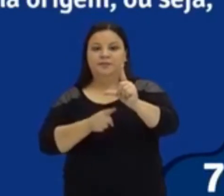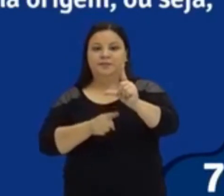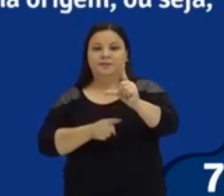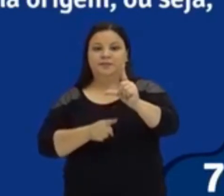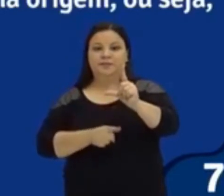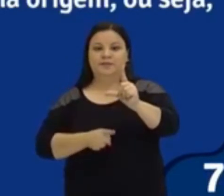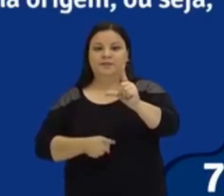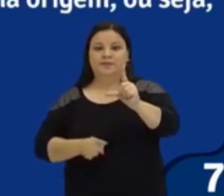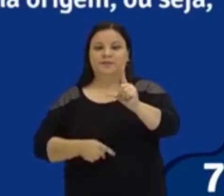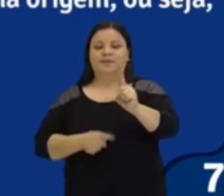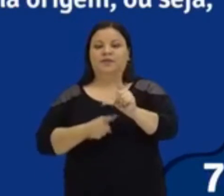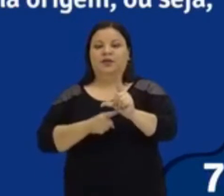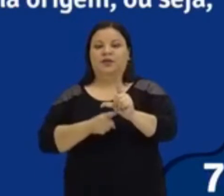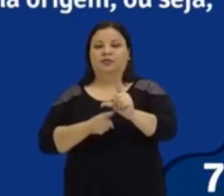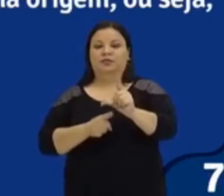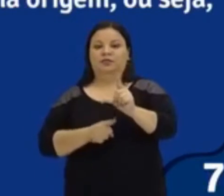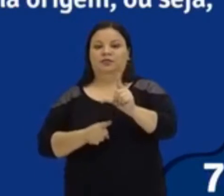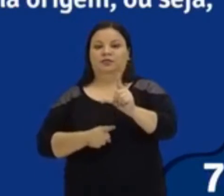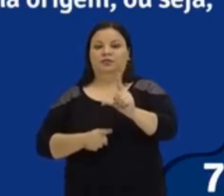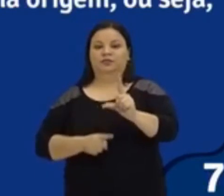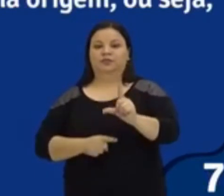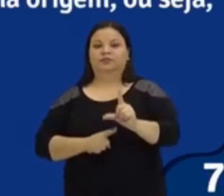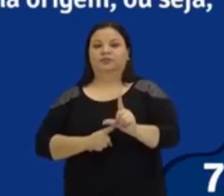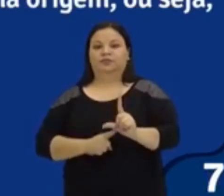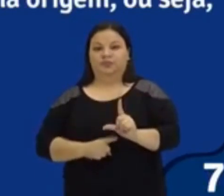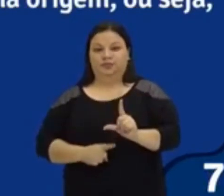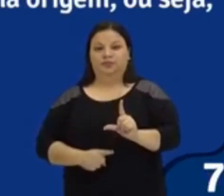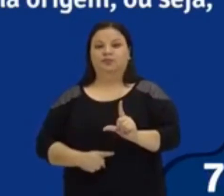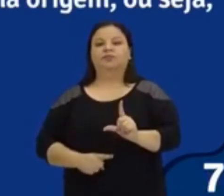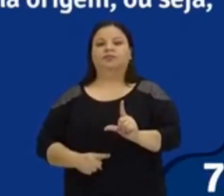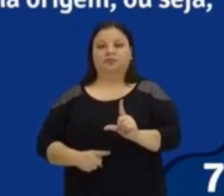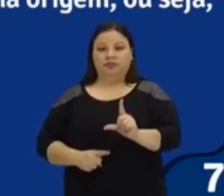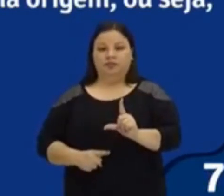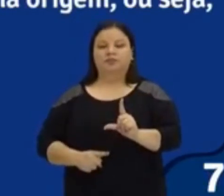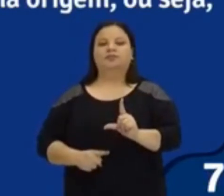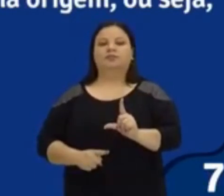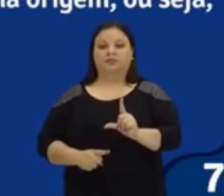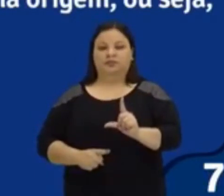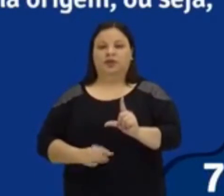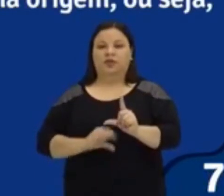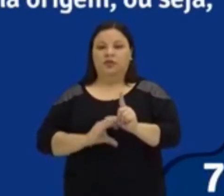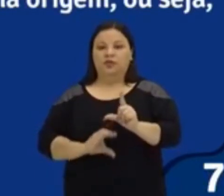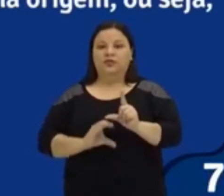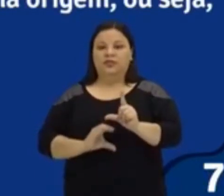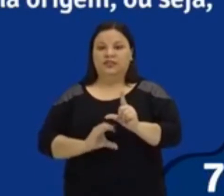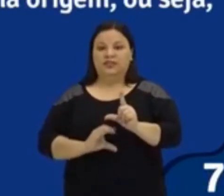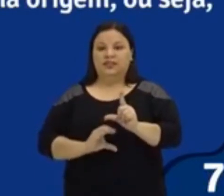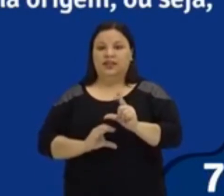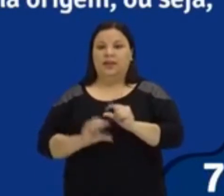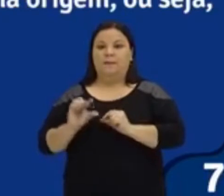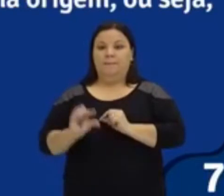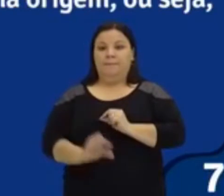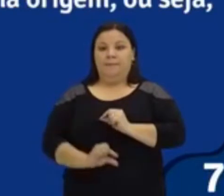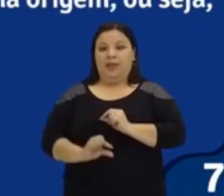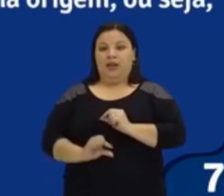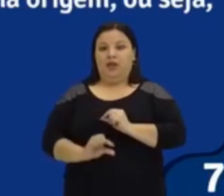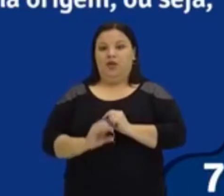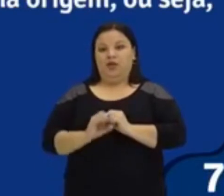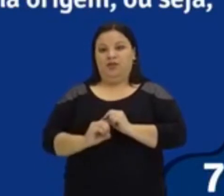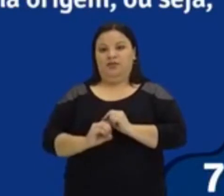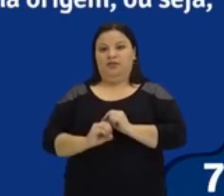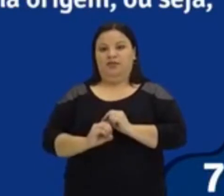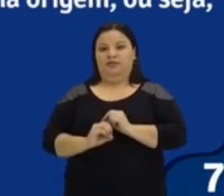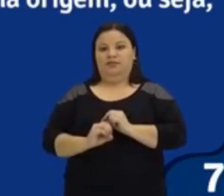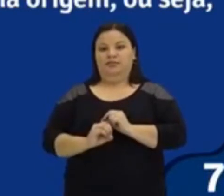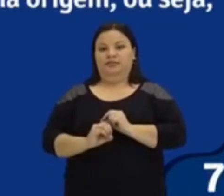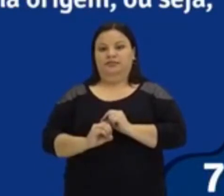até mudar de cor aqui, pronto, aqui, vai cortar na parte de baixo. Então, eu tenho C menor que zero, tá bom? Lembrando que